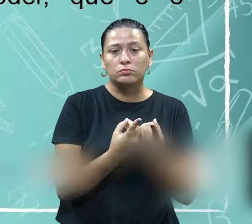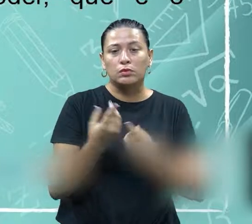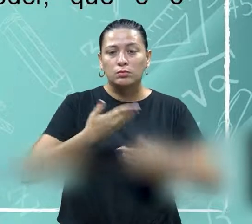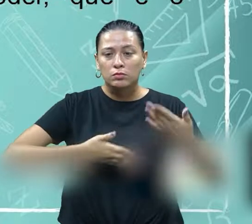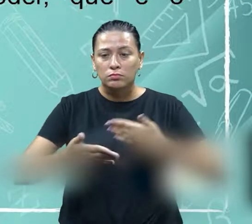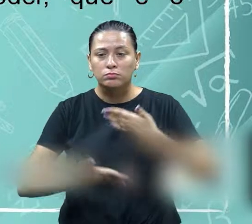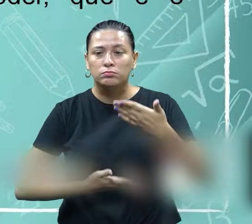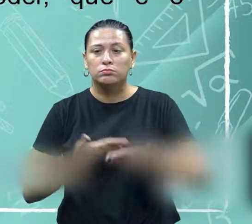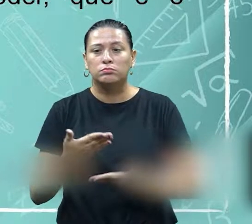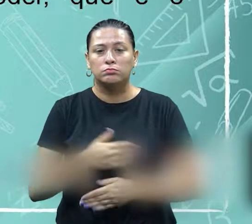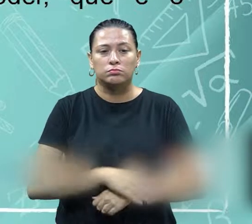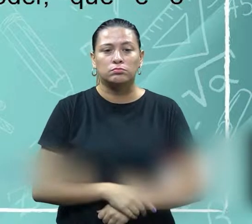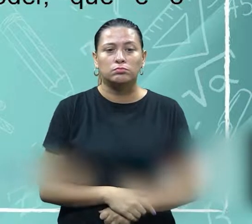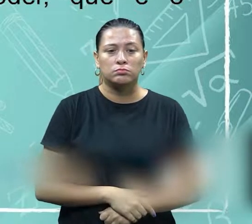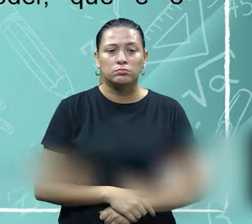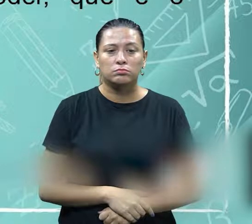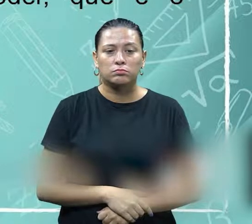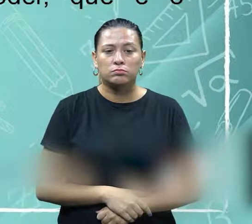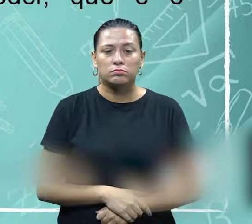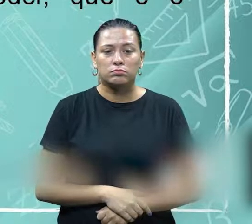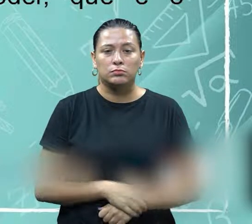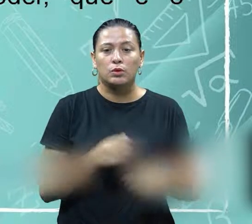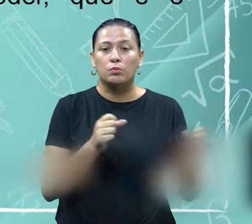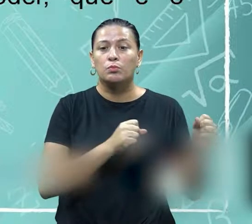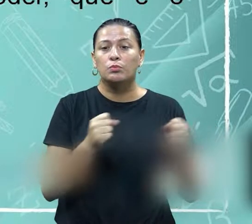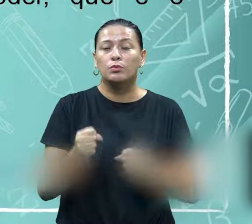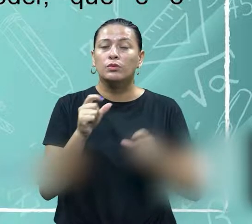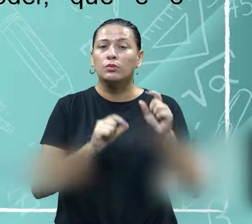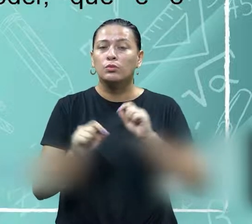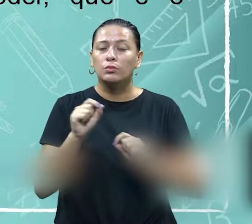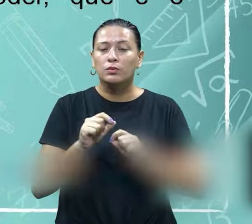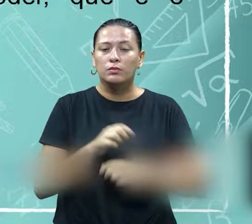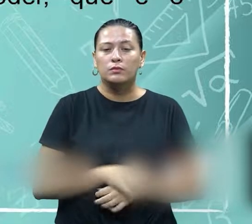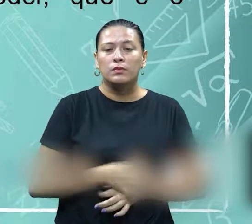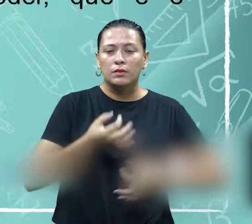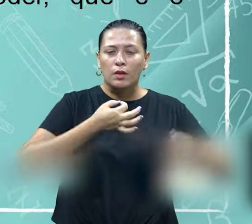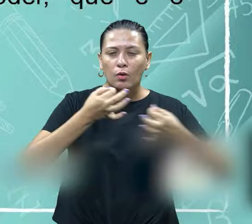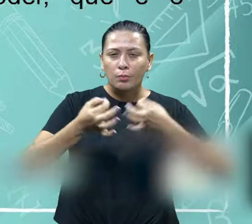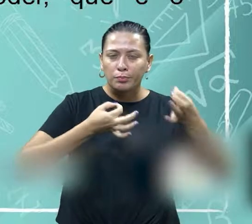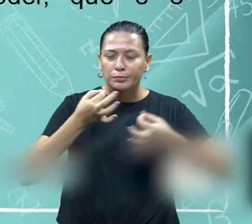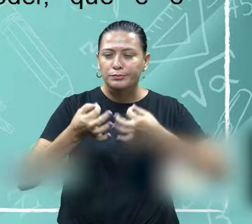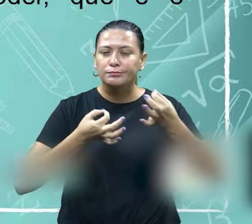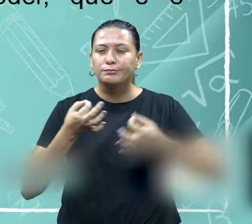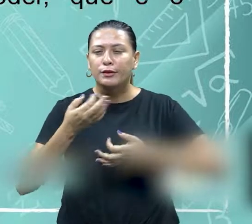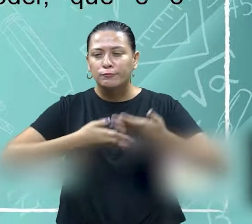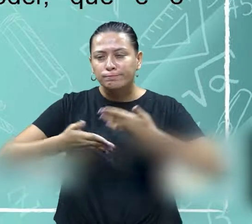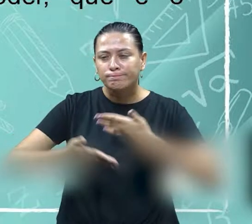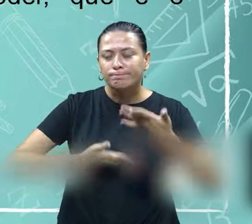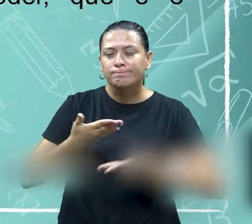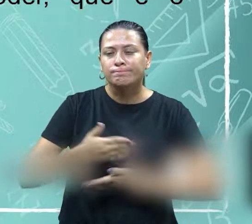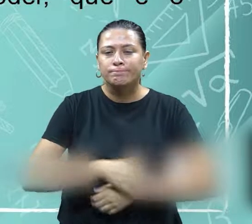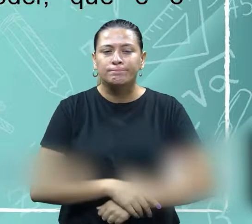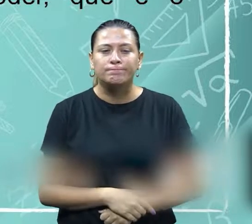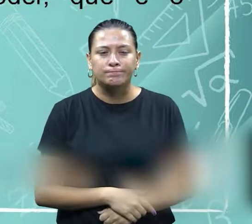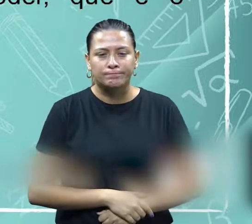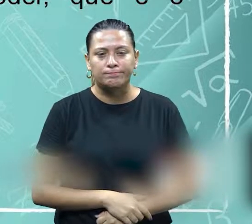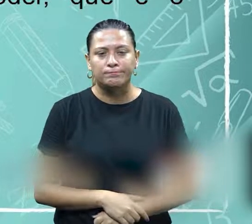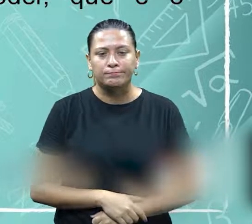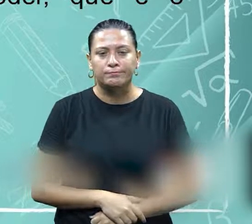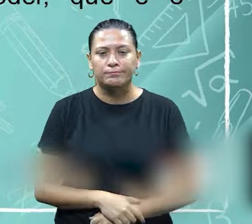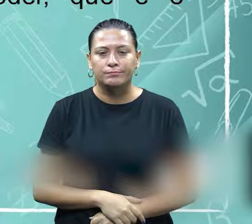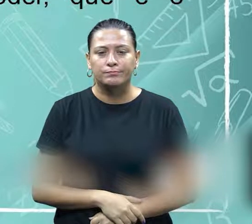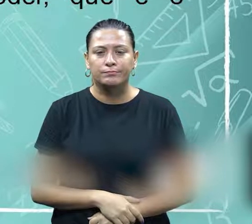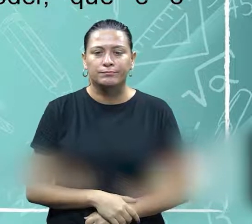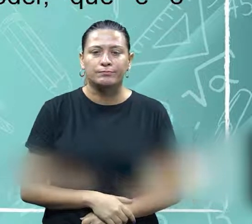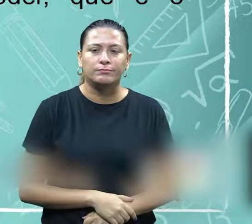processo e o que vai imperar nesse caso é o poder da argumentação e do convencimento veja só nesse processo aqui